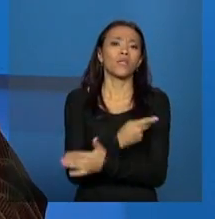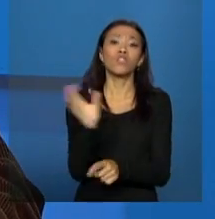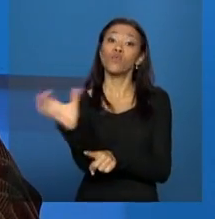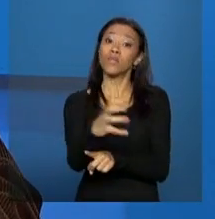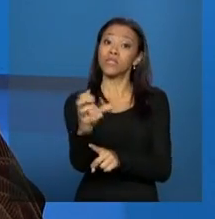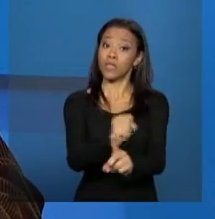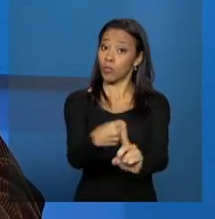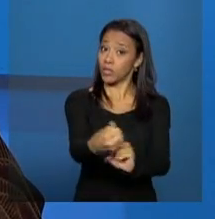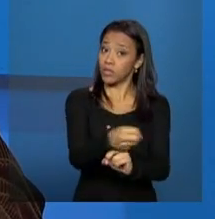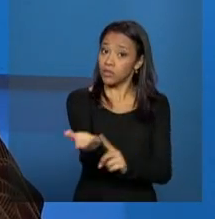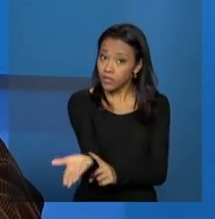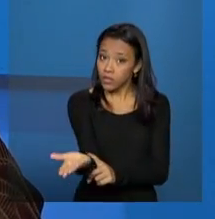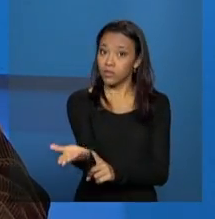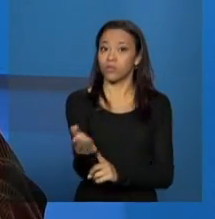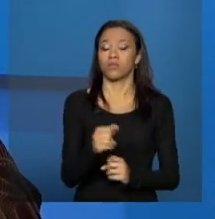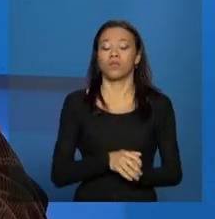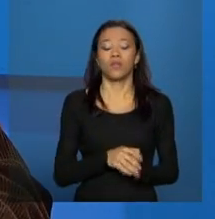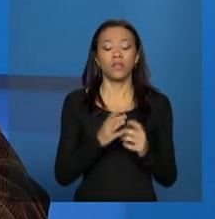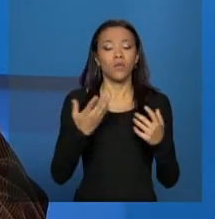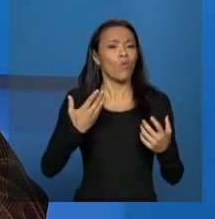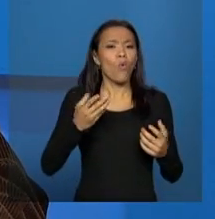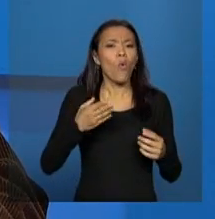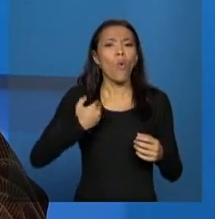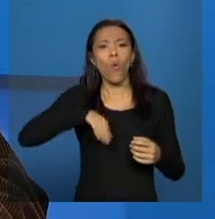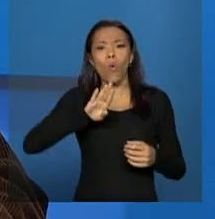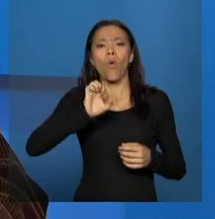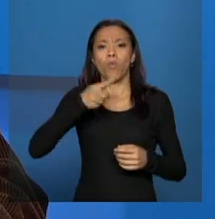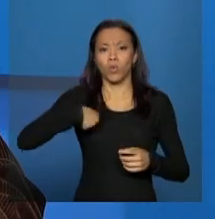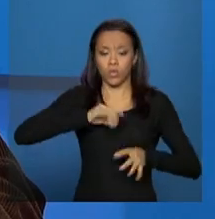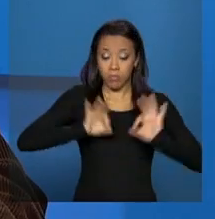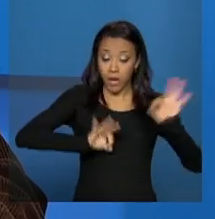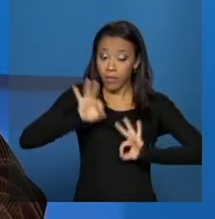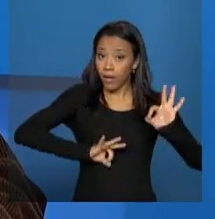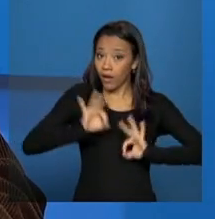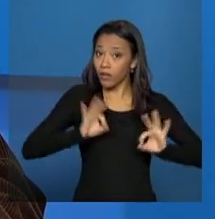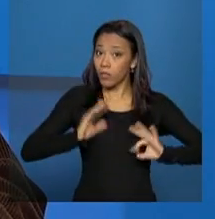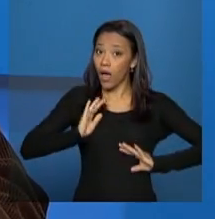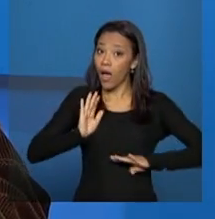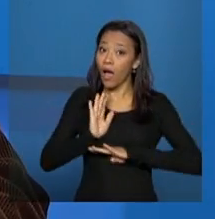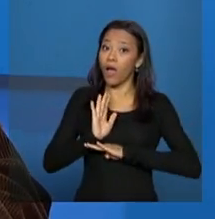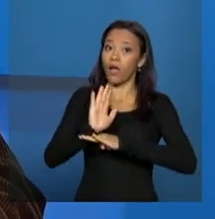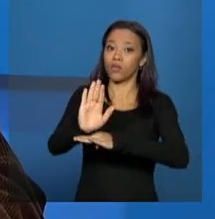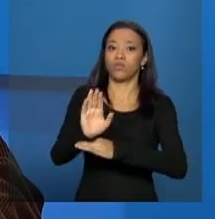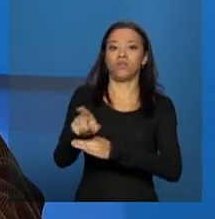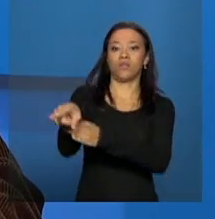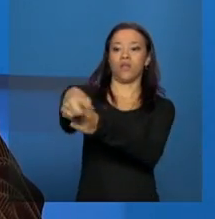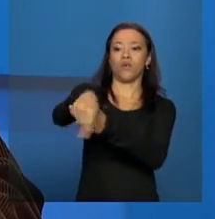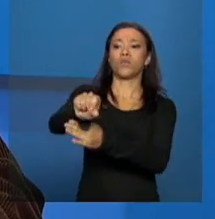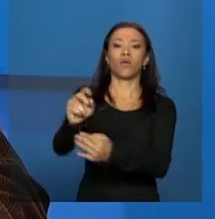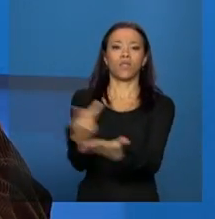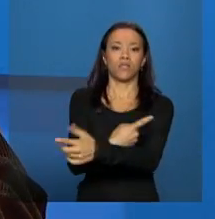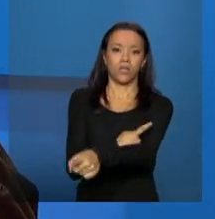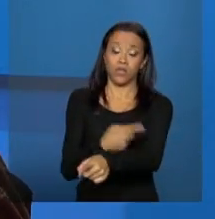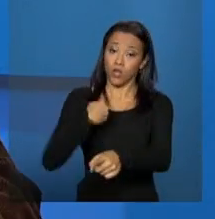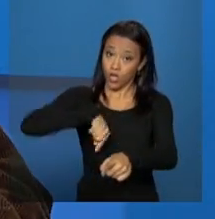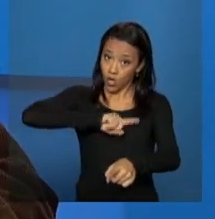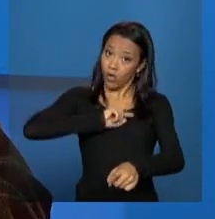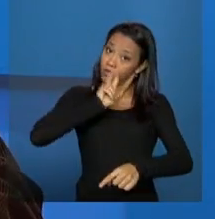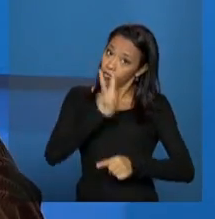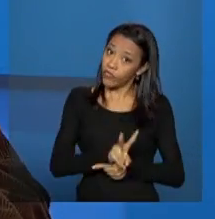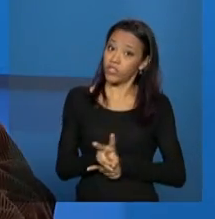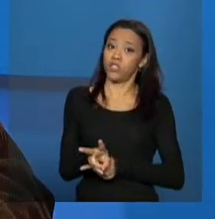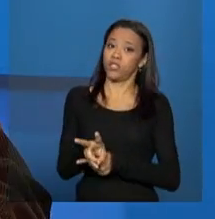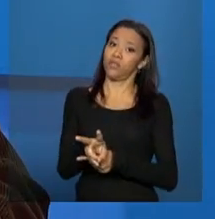e como é nós estamos preparados para poder efetivamente dar conta dessa demanda, né, porque é uma questão que a gente tem, com a vigilância social, a gente tem como estar